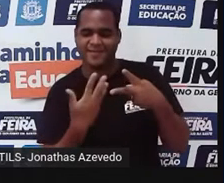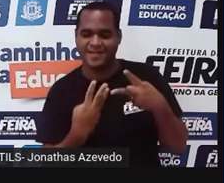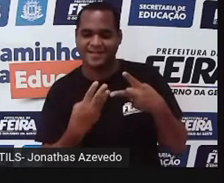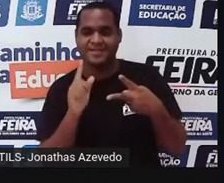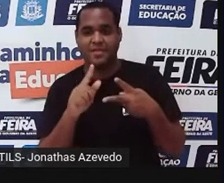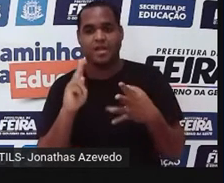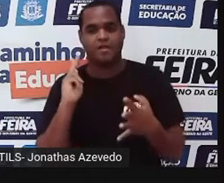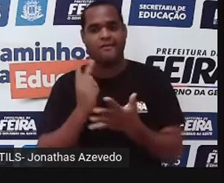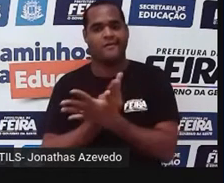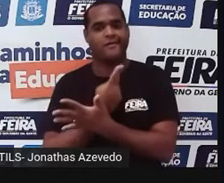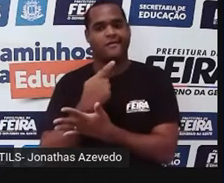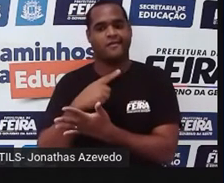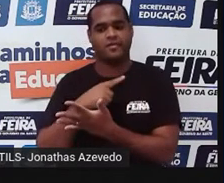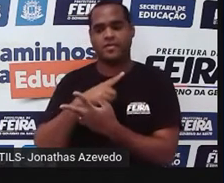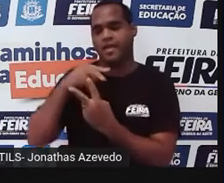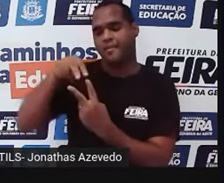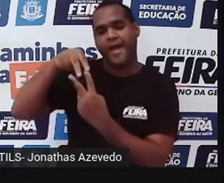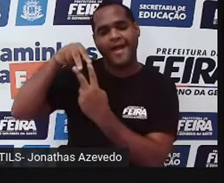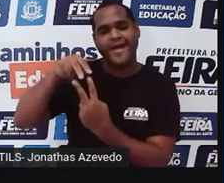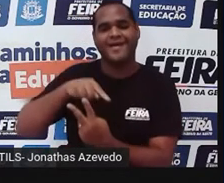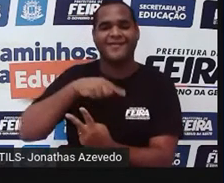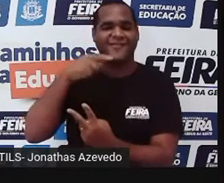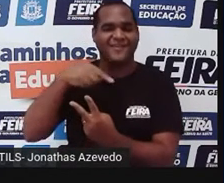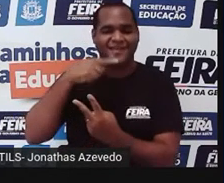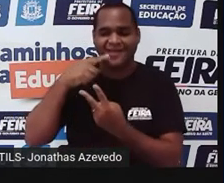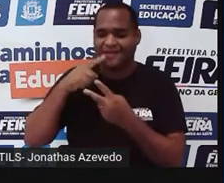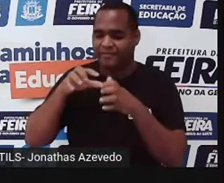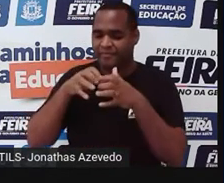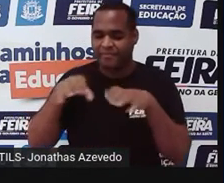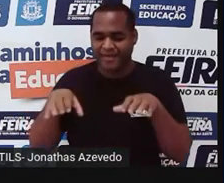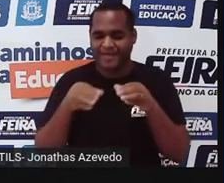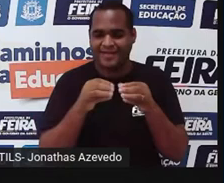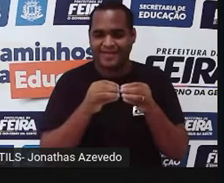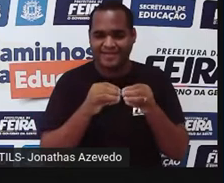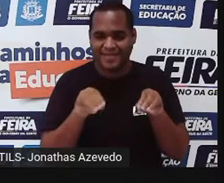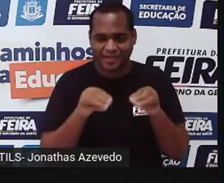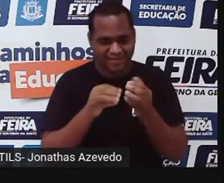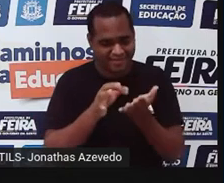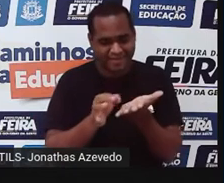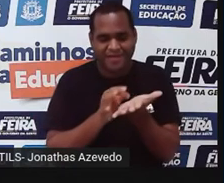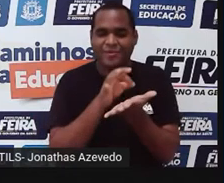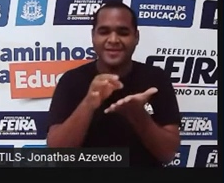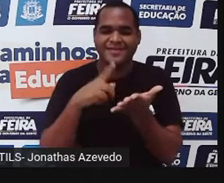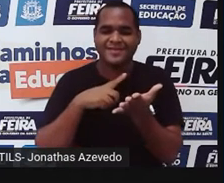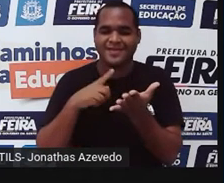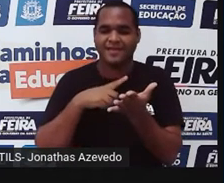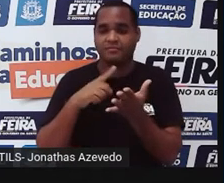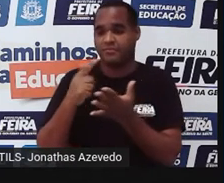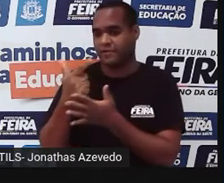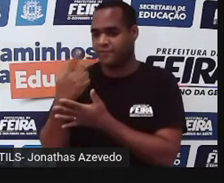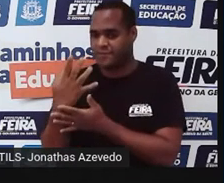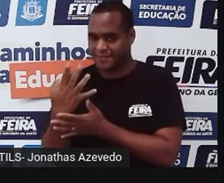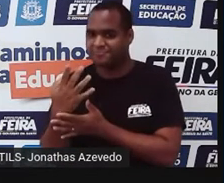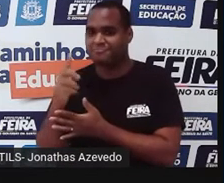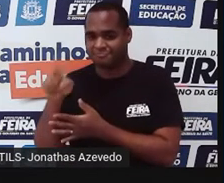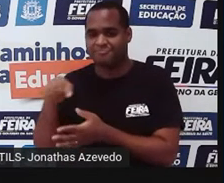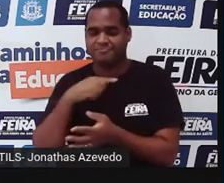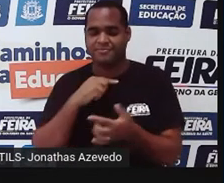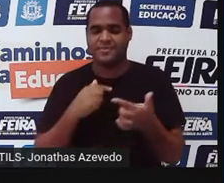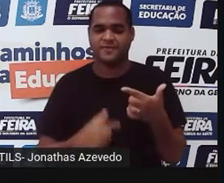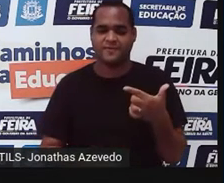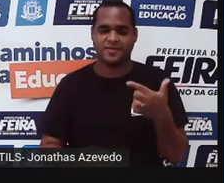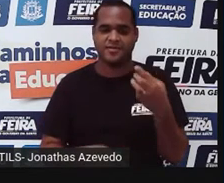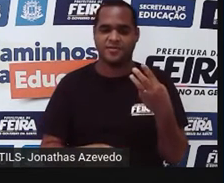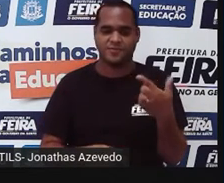erro, o cromossomo que não se separou ali no momento da divisão celular, uma célula reprodutiva é formada com 24 cromossomos, a